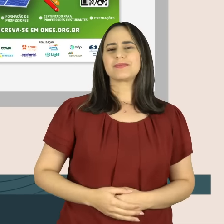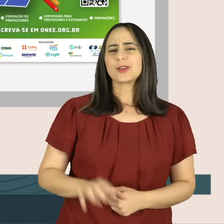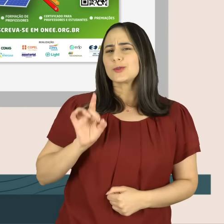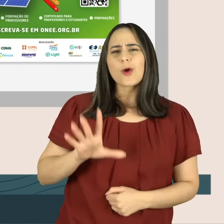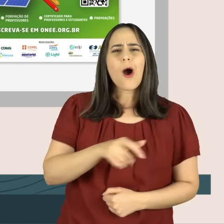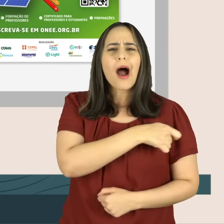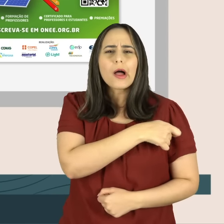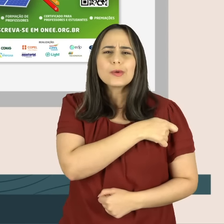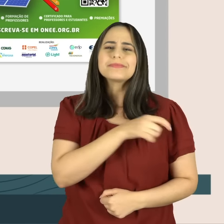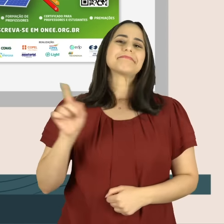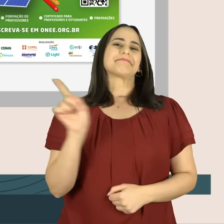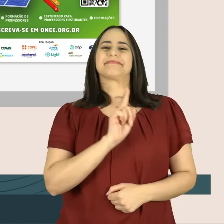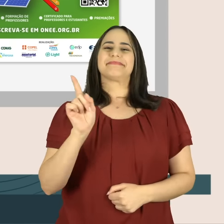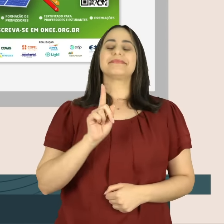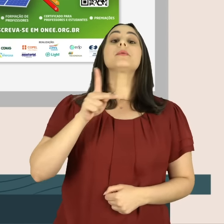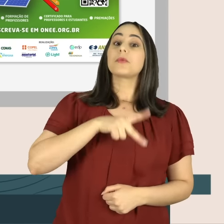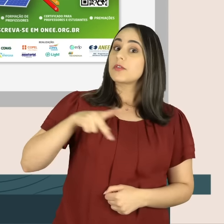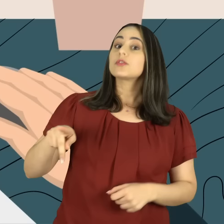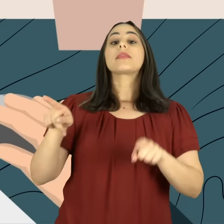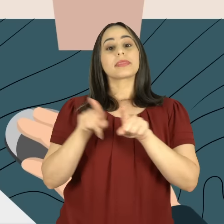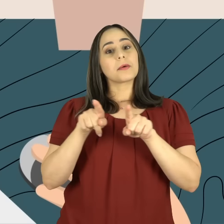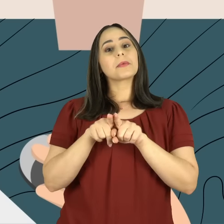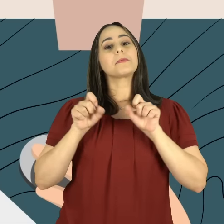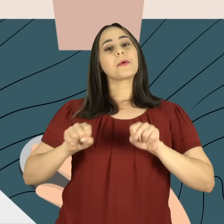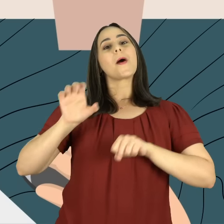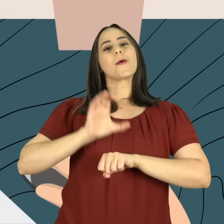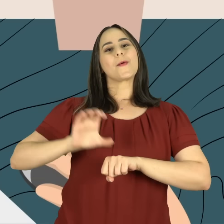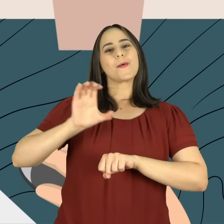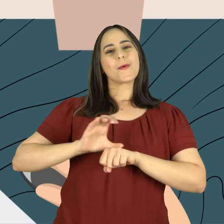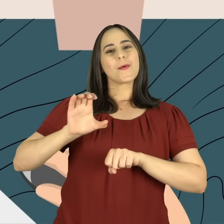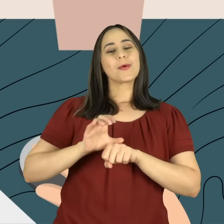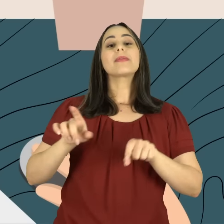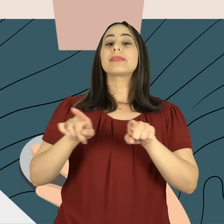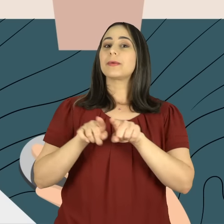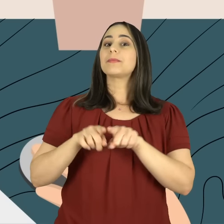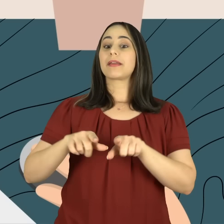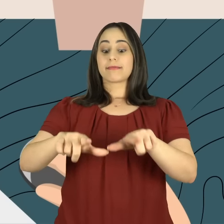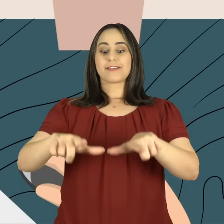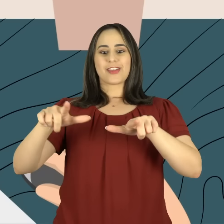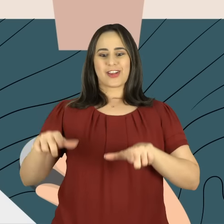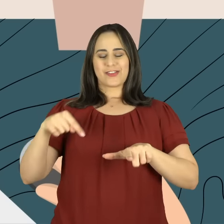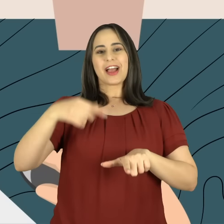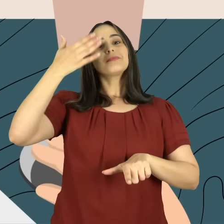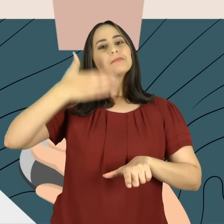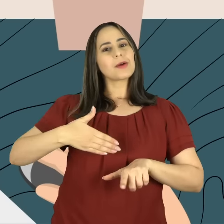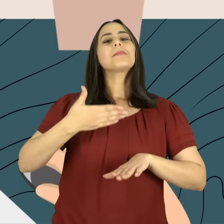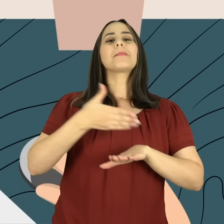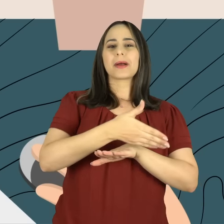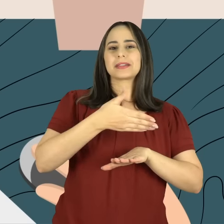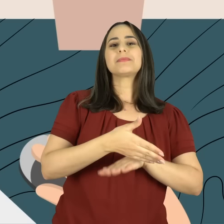Mas não são só os estudantes, não. Os professores também recebem cursos de formação e recebem